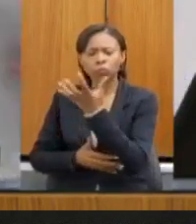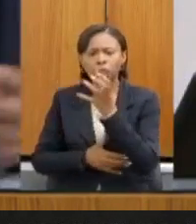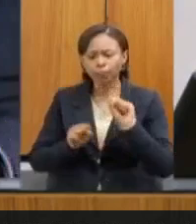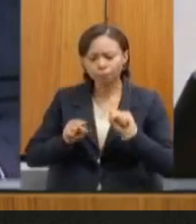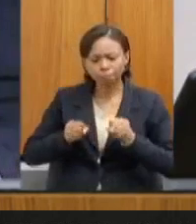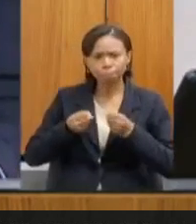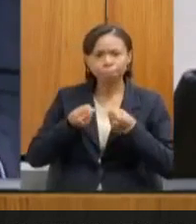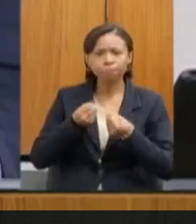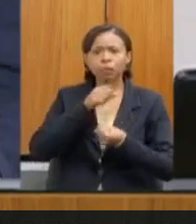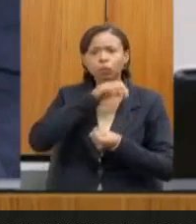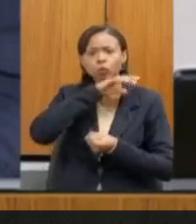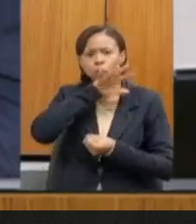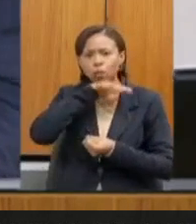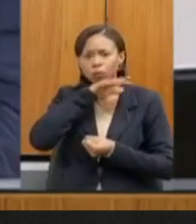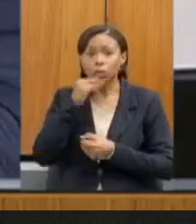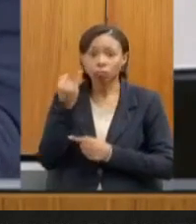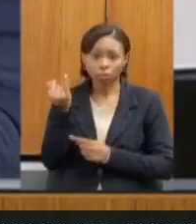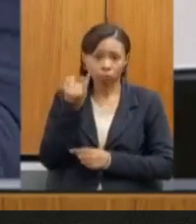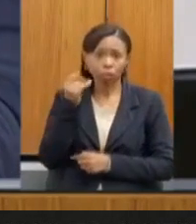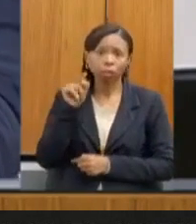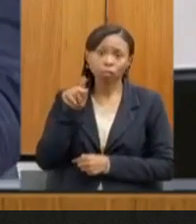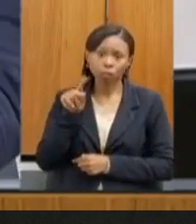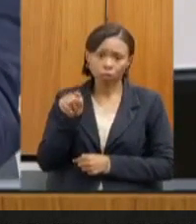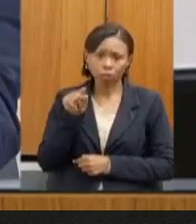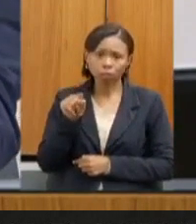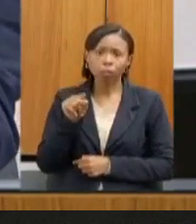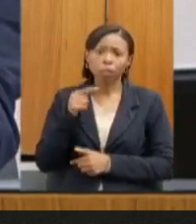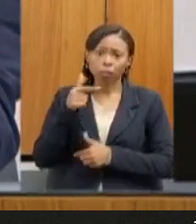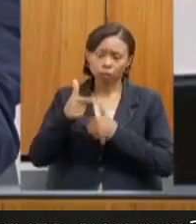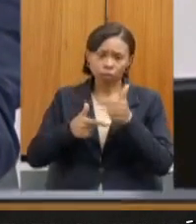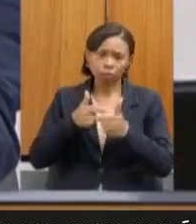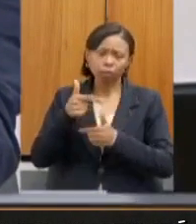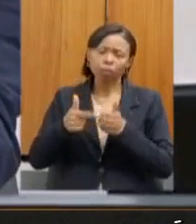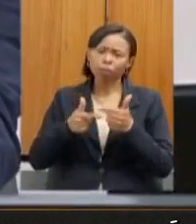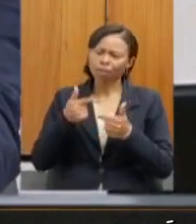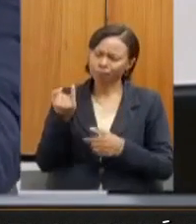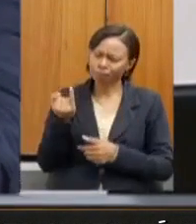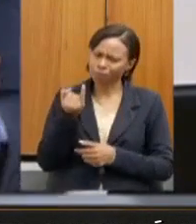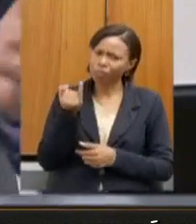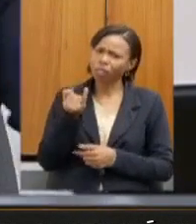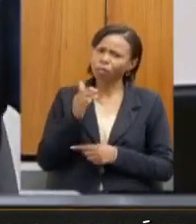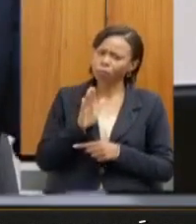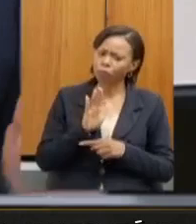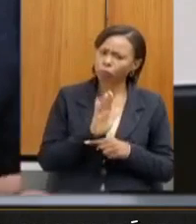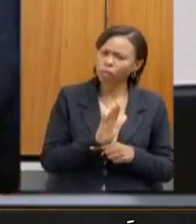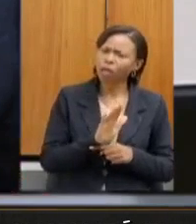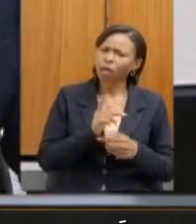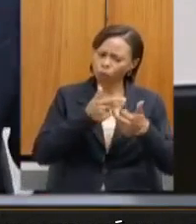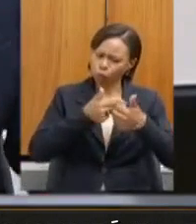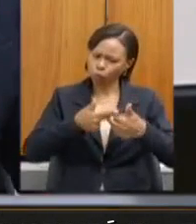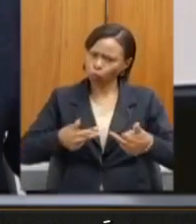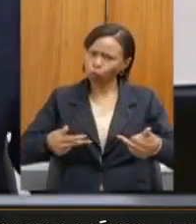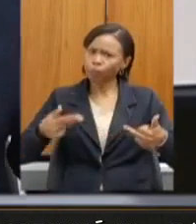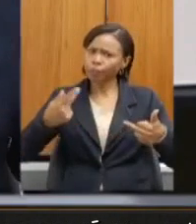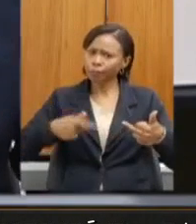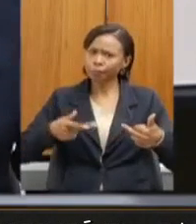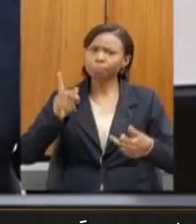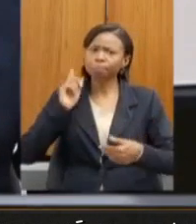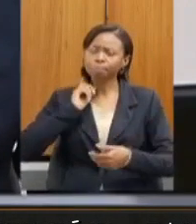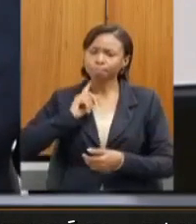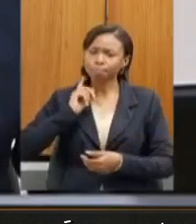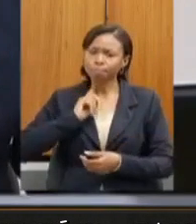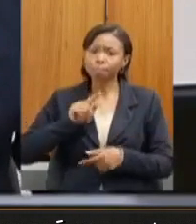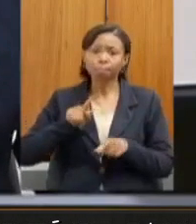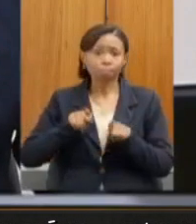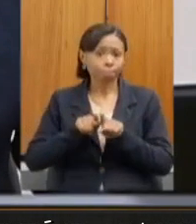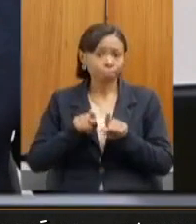Ressalto aqui a importância do seu mandato para essas causas tão nobres no Estado e já colocando aqui, muito bem lembrado